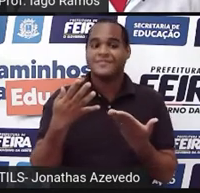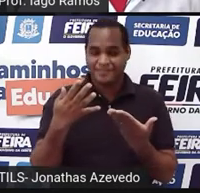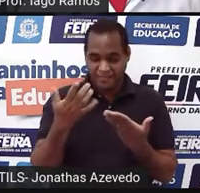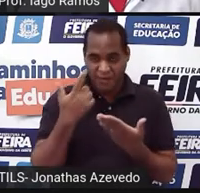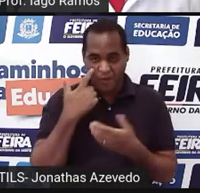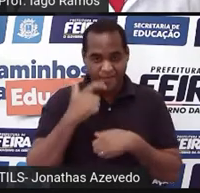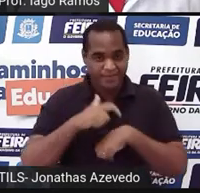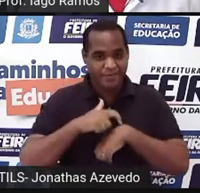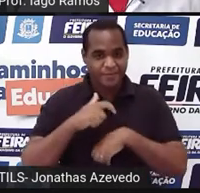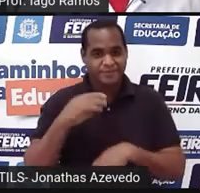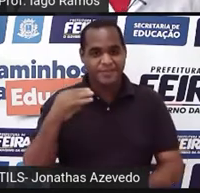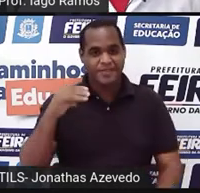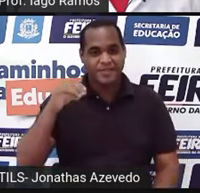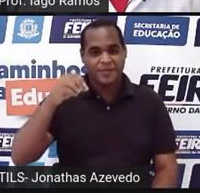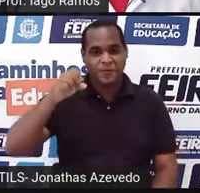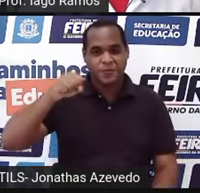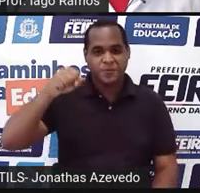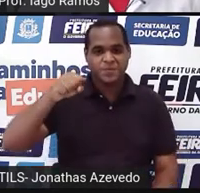o tempo!